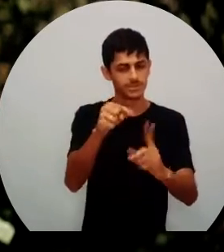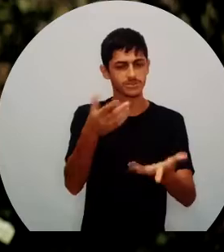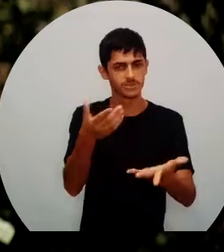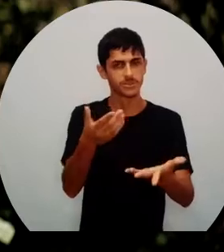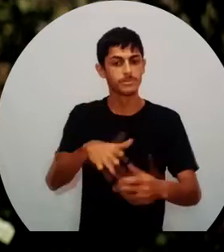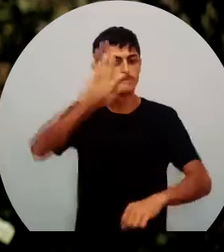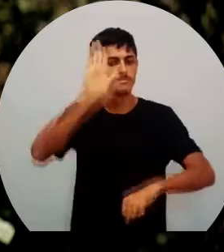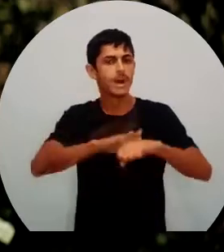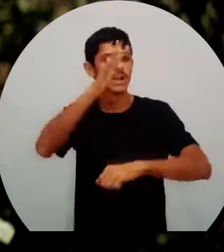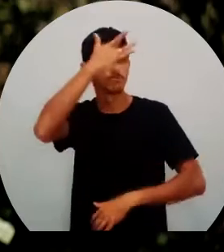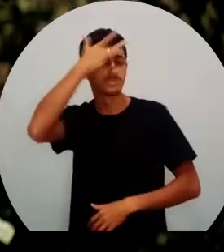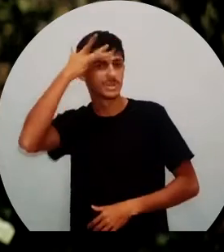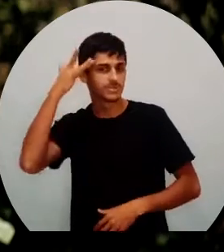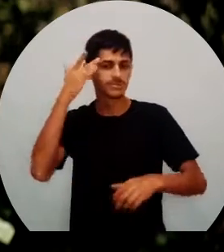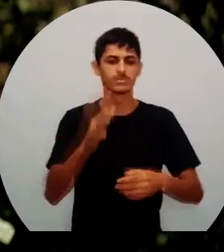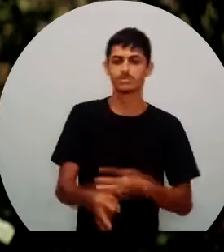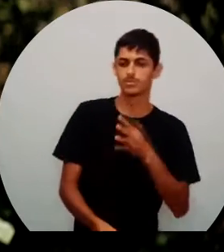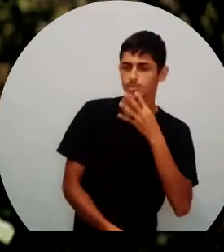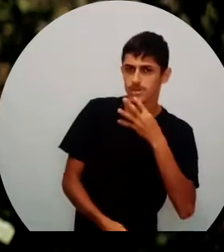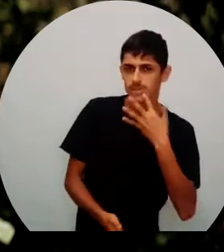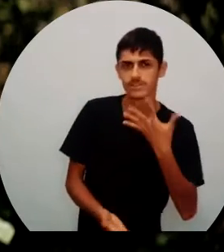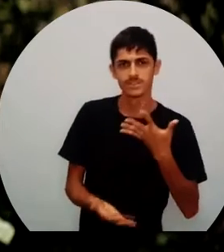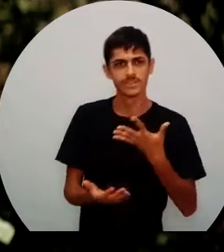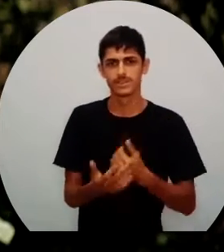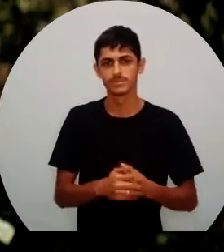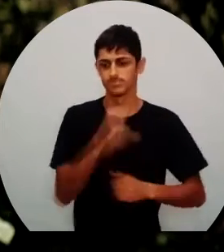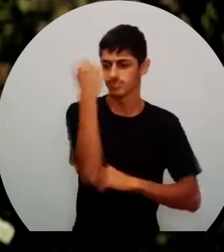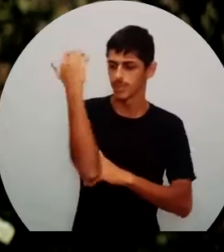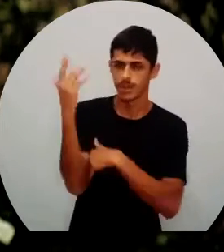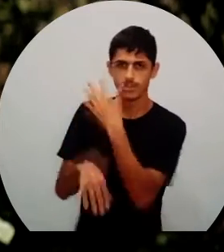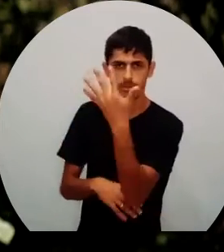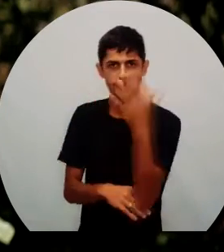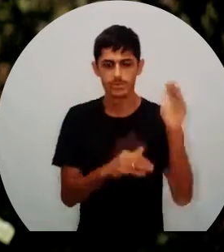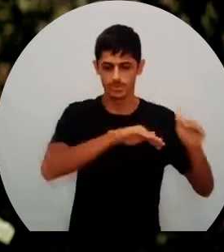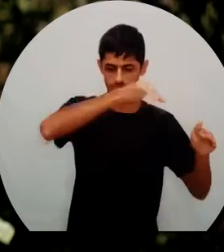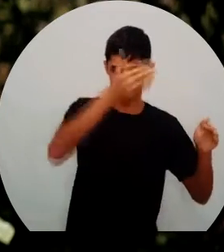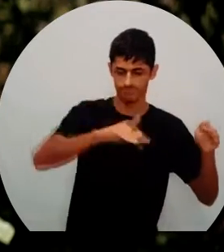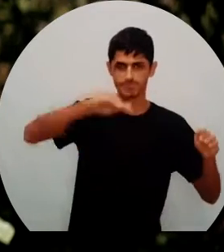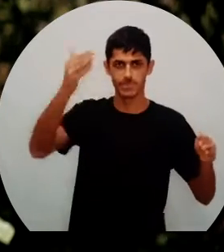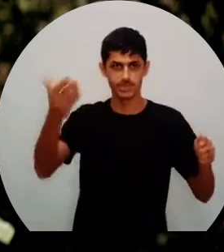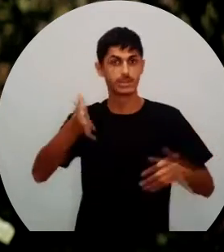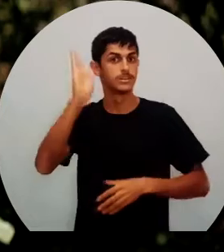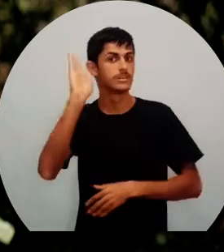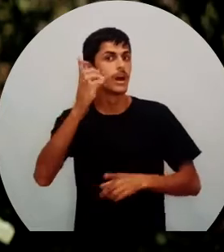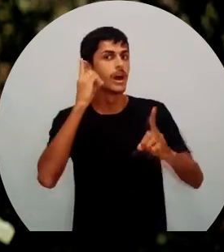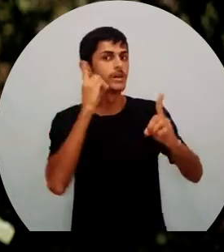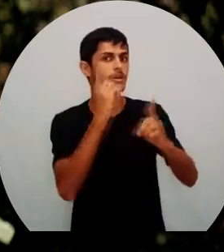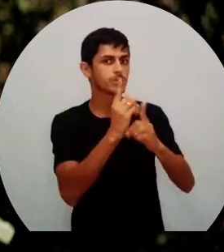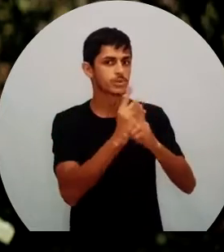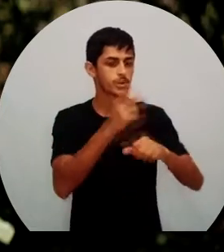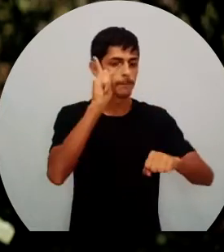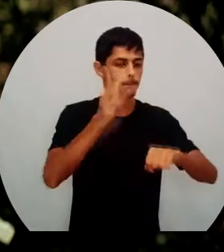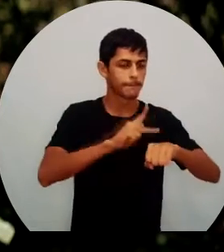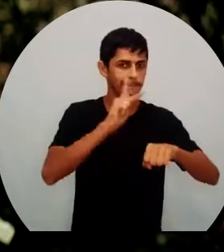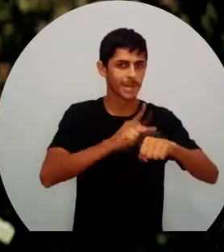possam conhecer esse lugar tão belo, tanto em fauna como em flora e também como em arqueologia. Já foram encontrados aqui, pessoal,